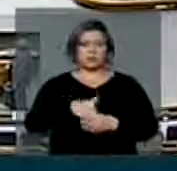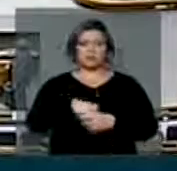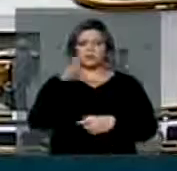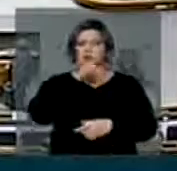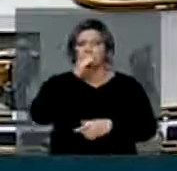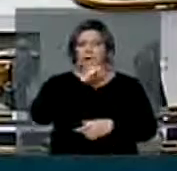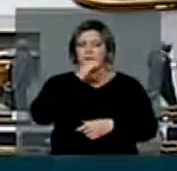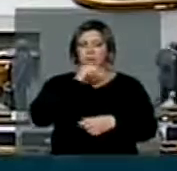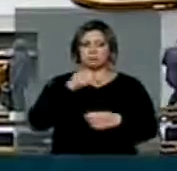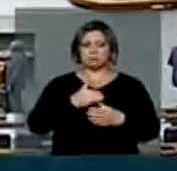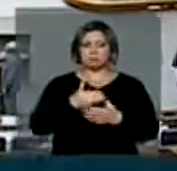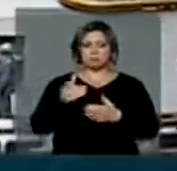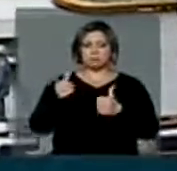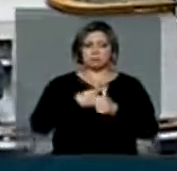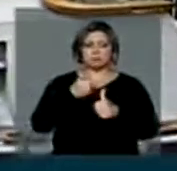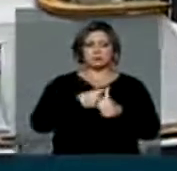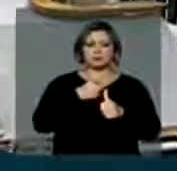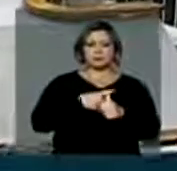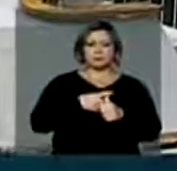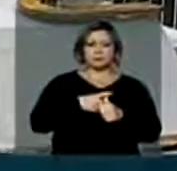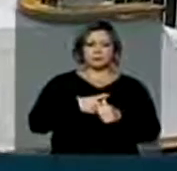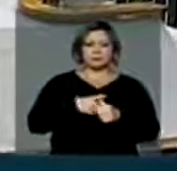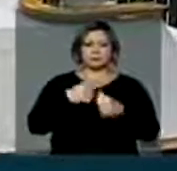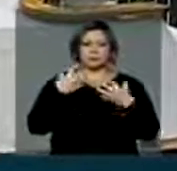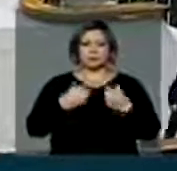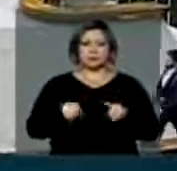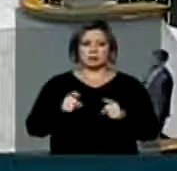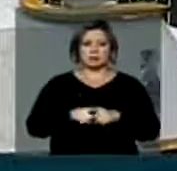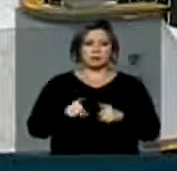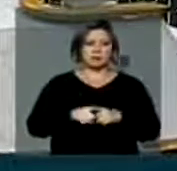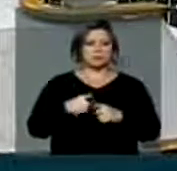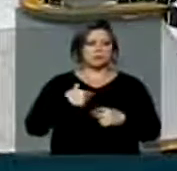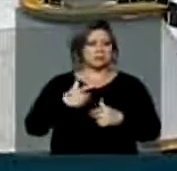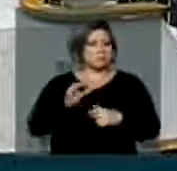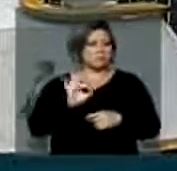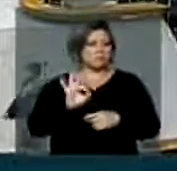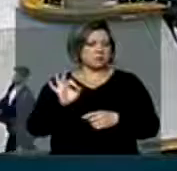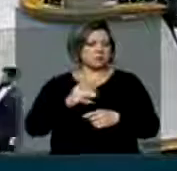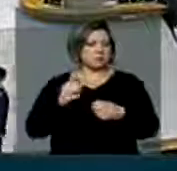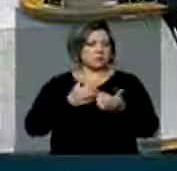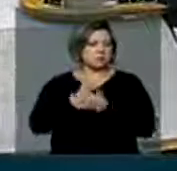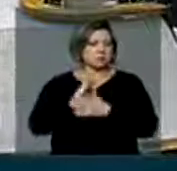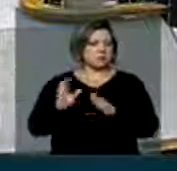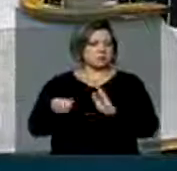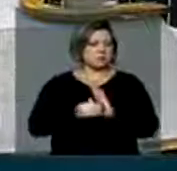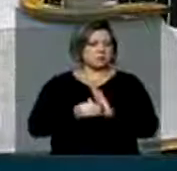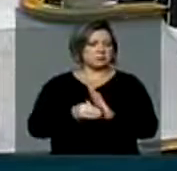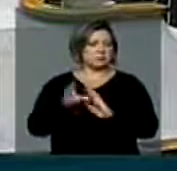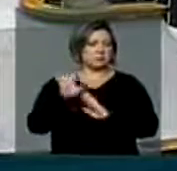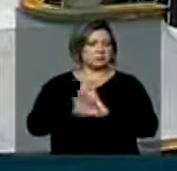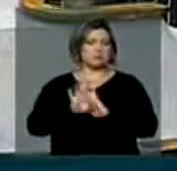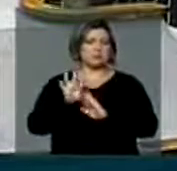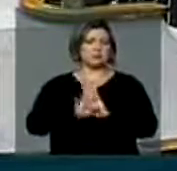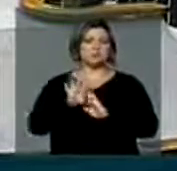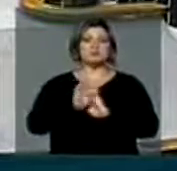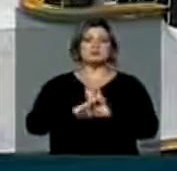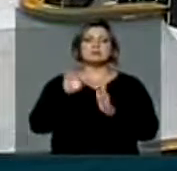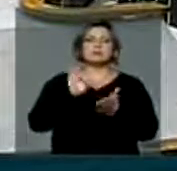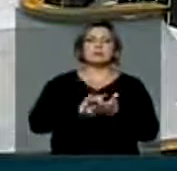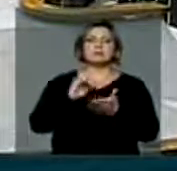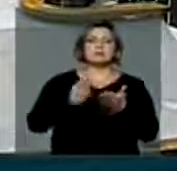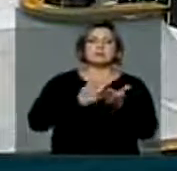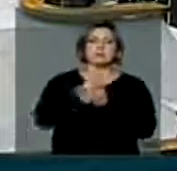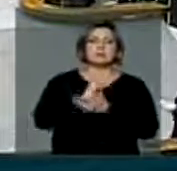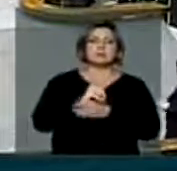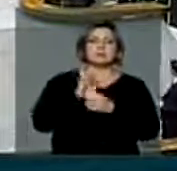Houve a votação primeiro da admissibilidade da medida provisória, nenhuma objeção, ela foi aprovada. Em seguida, o texto original da medida provisória também